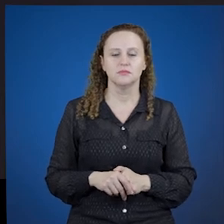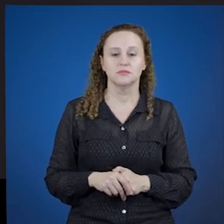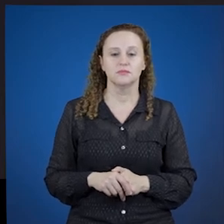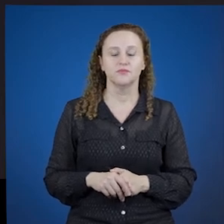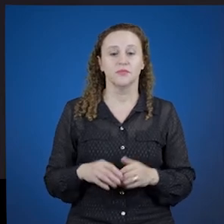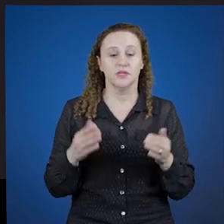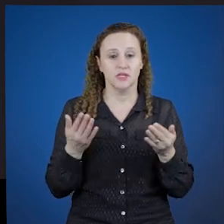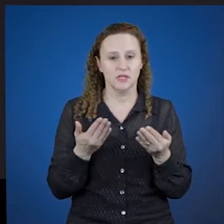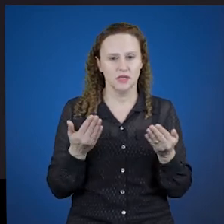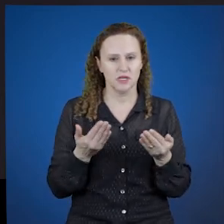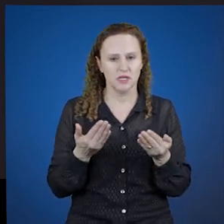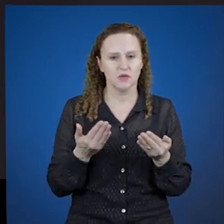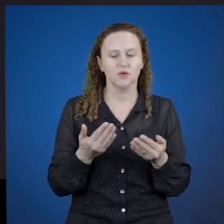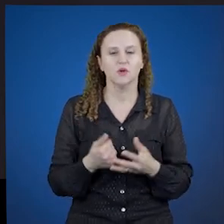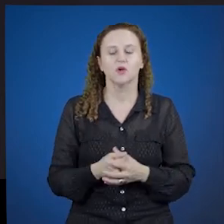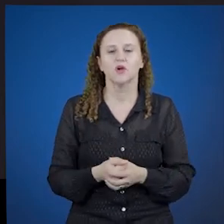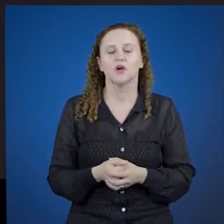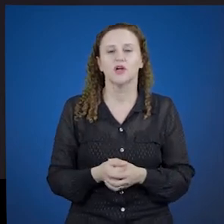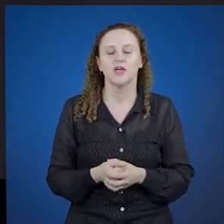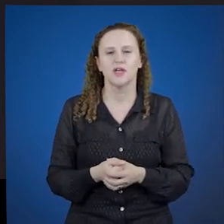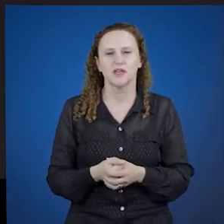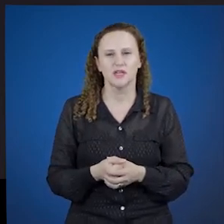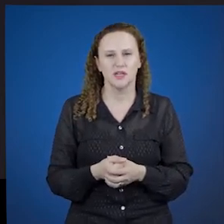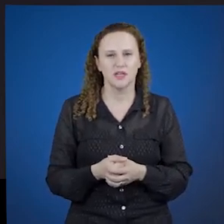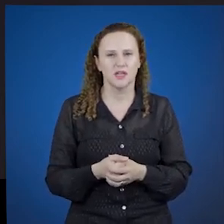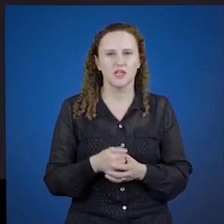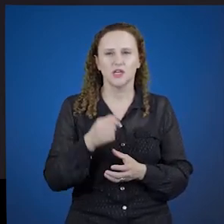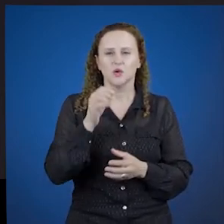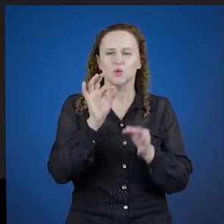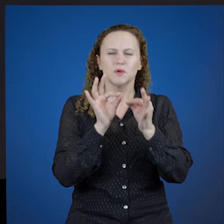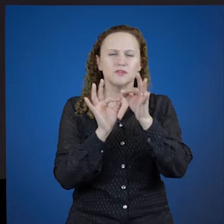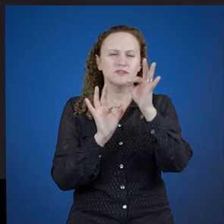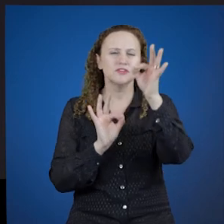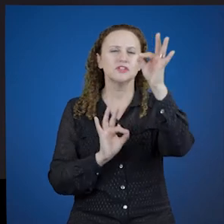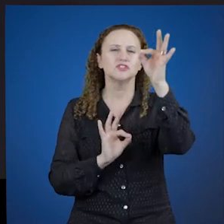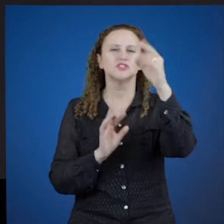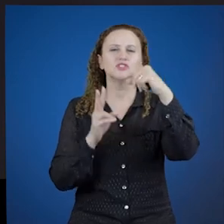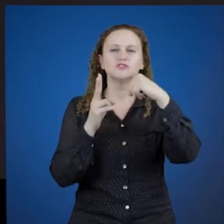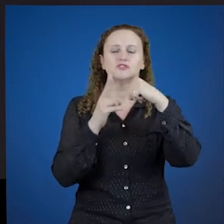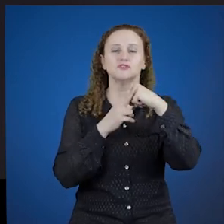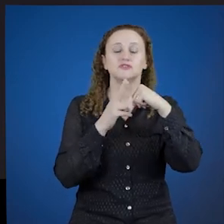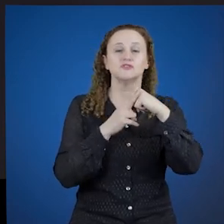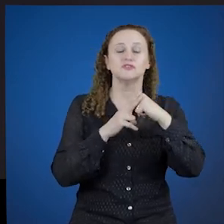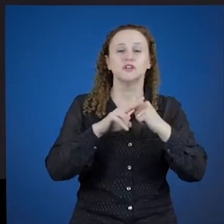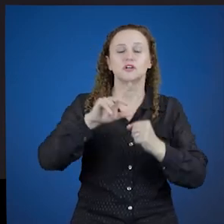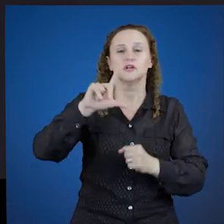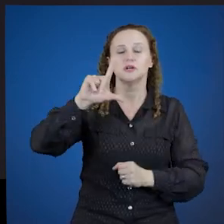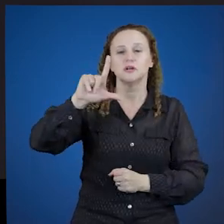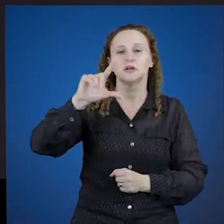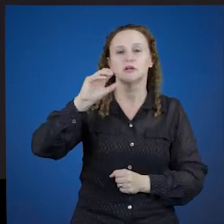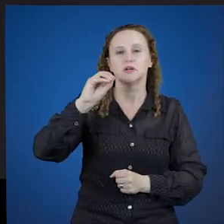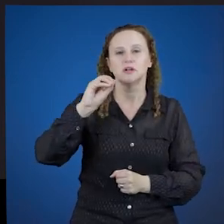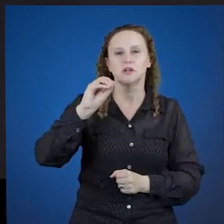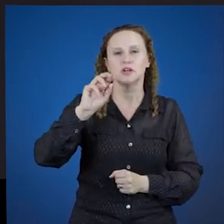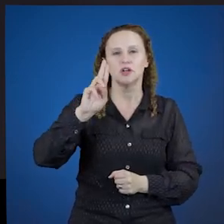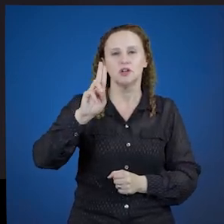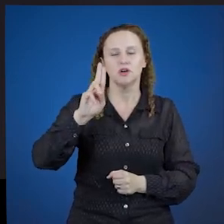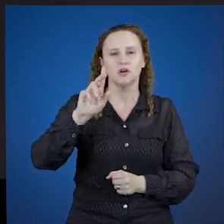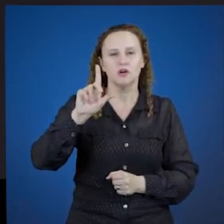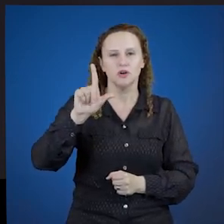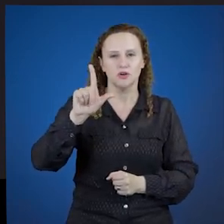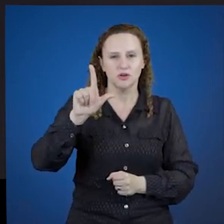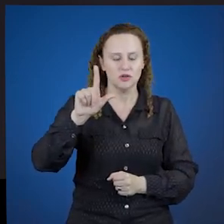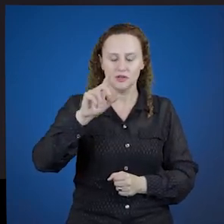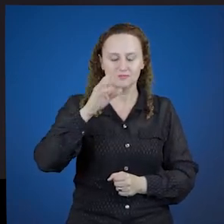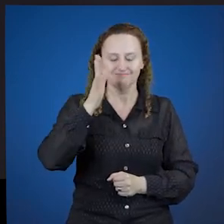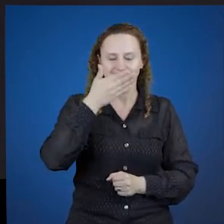Tomando, então, a forma aqui do infinitivo, do verbo louvar. Ele vai apresentar no dicionário desta forma,